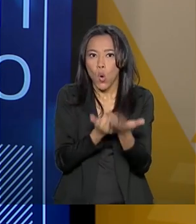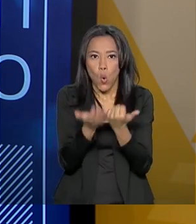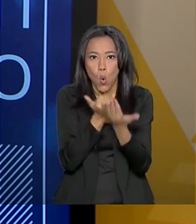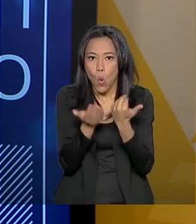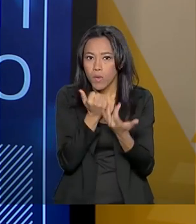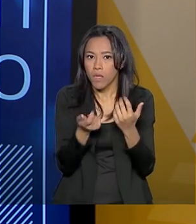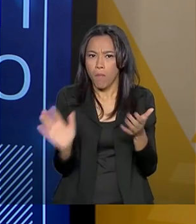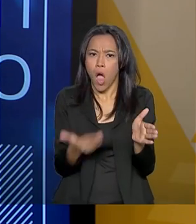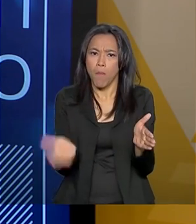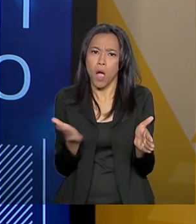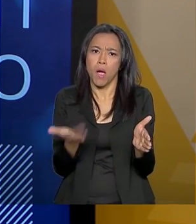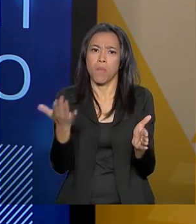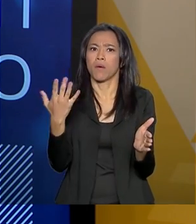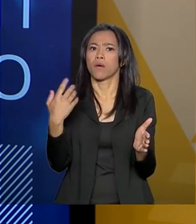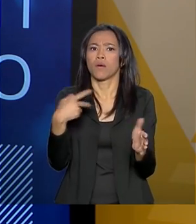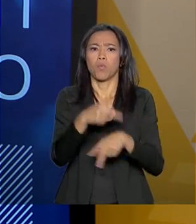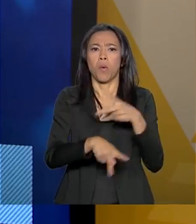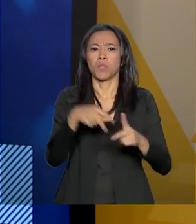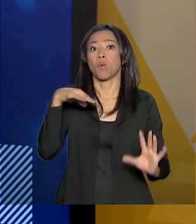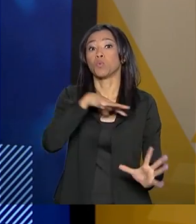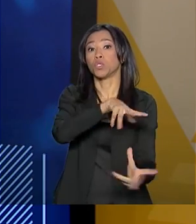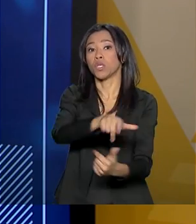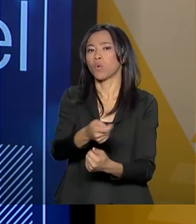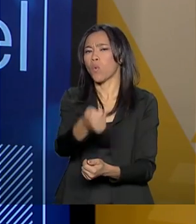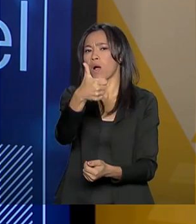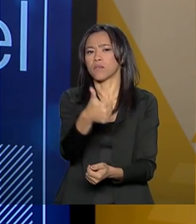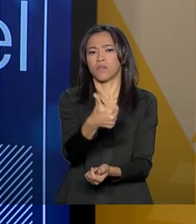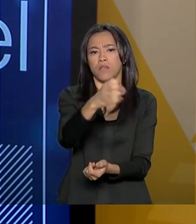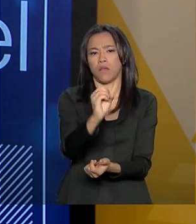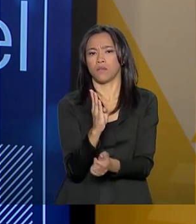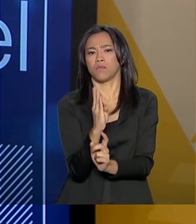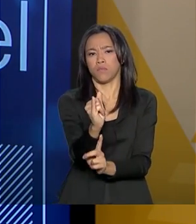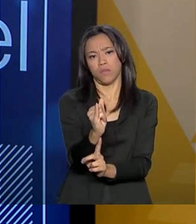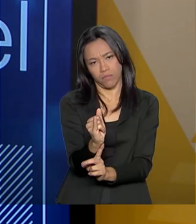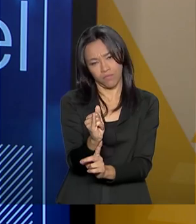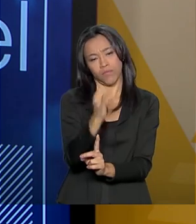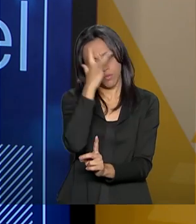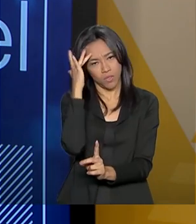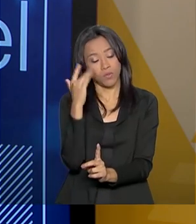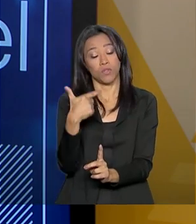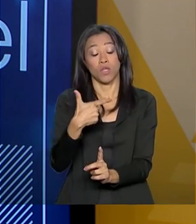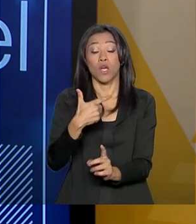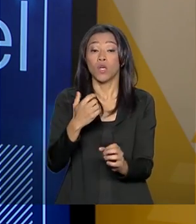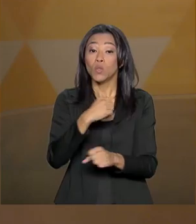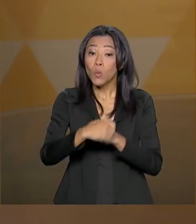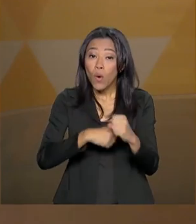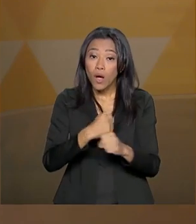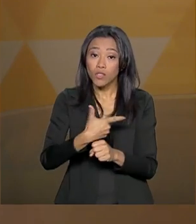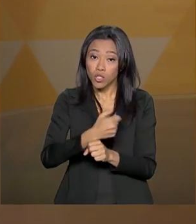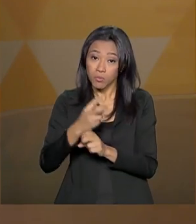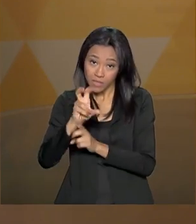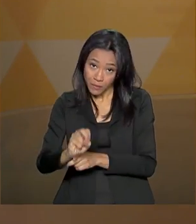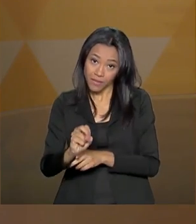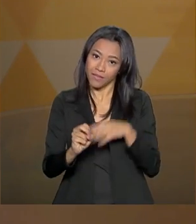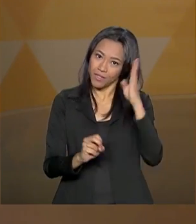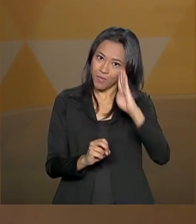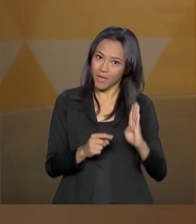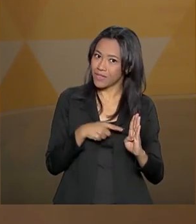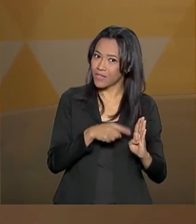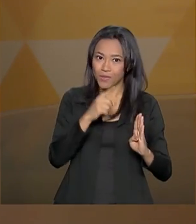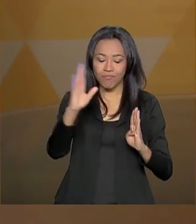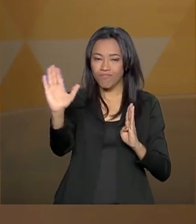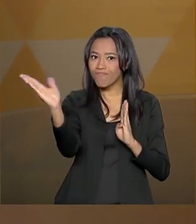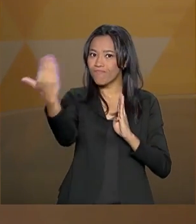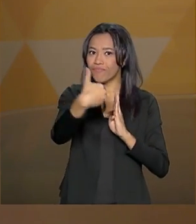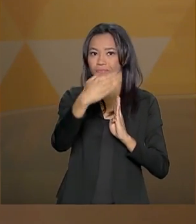uma população mundial de quase 10 bilhões de pessoas no ano 2050. E o Brasil pode ter um papel central